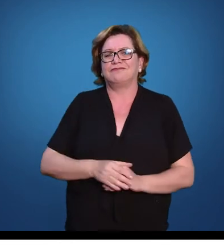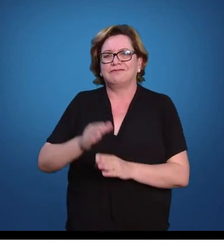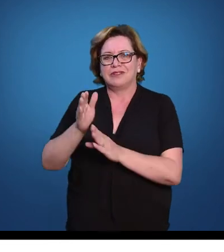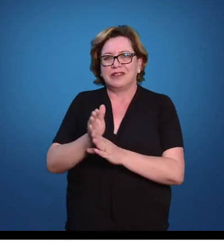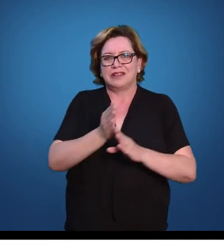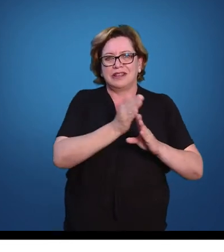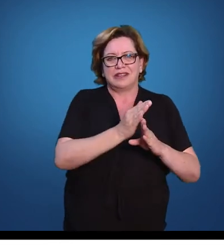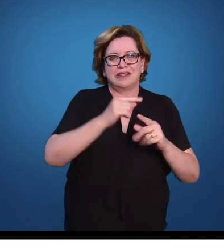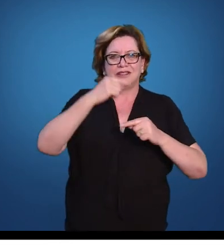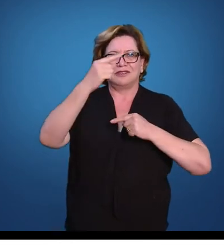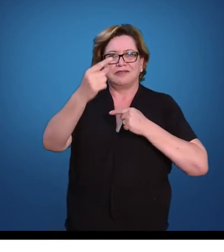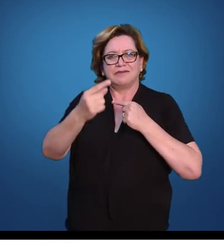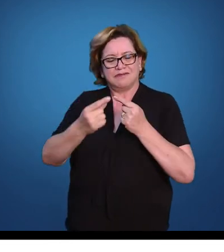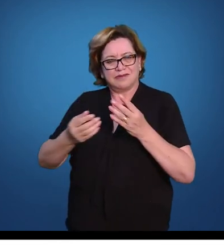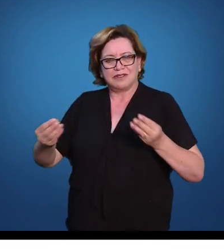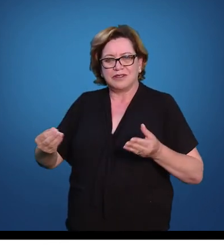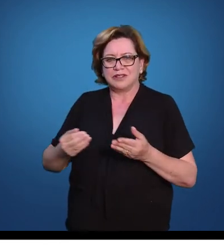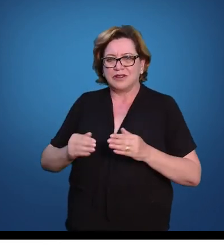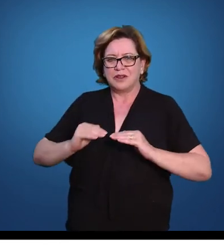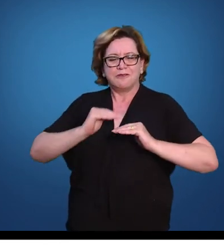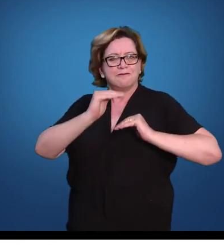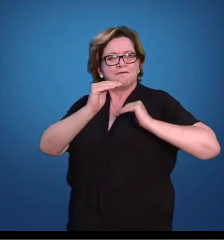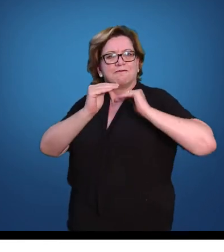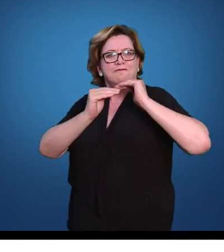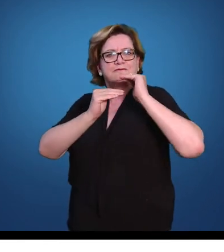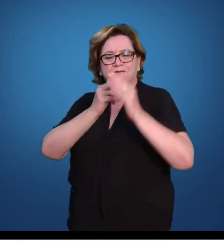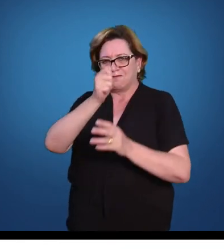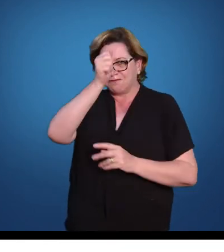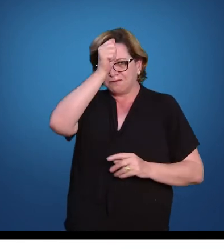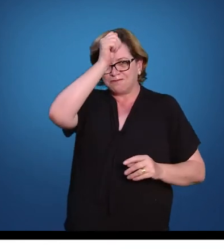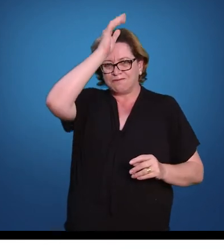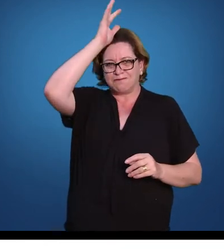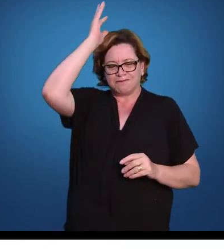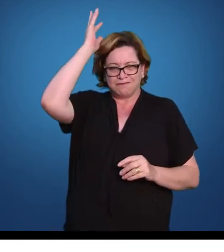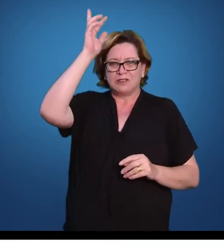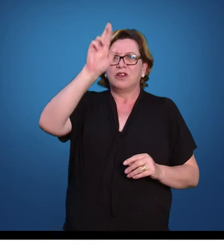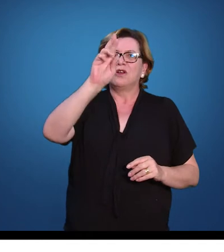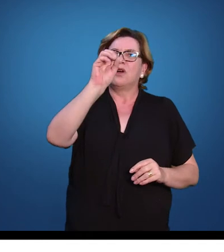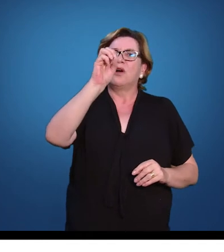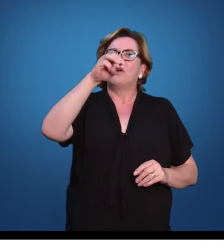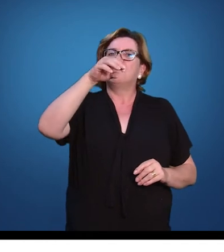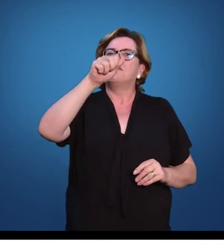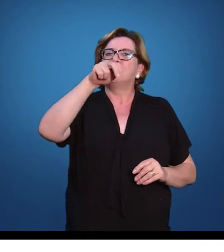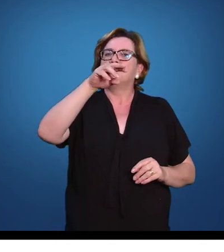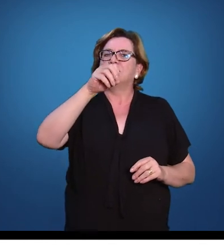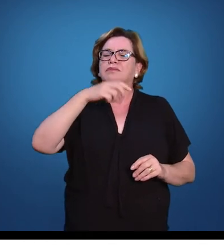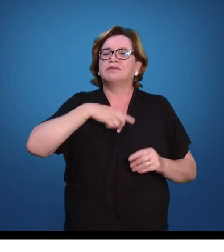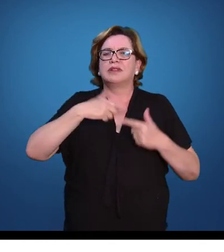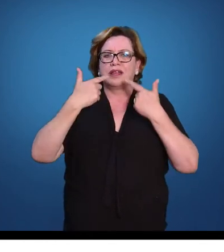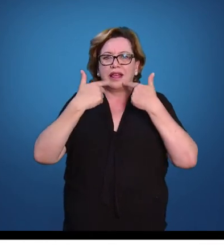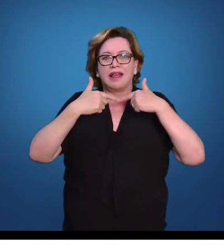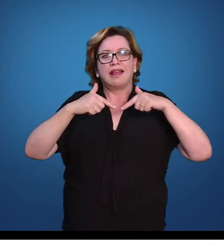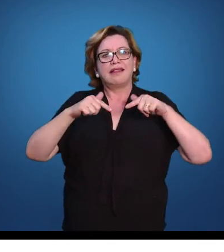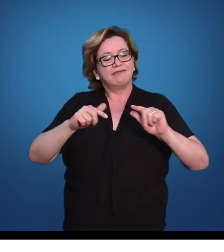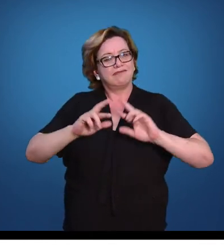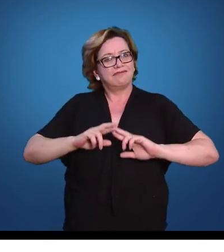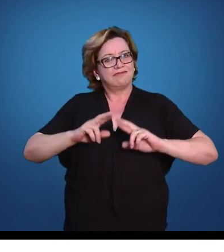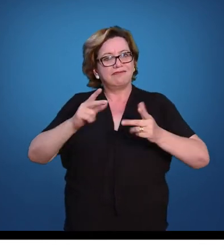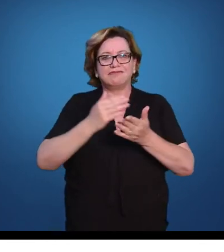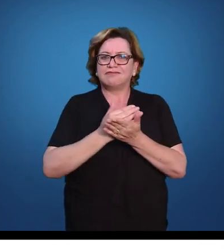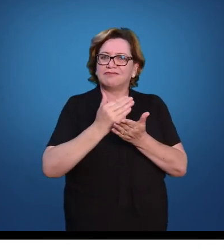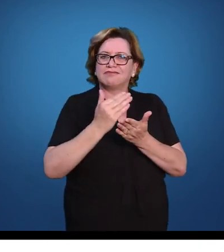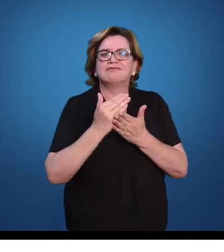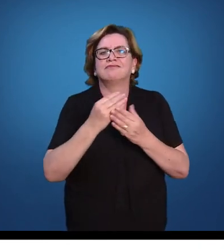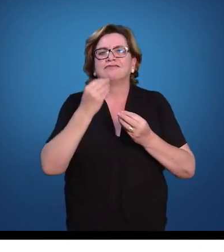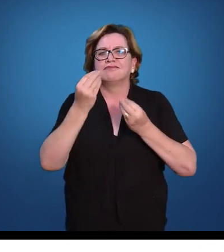a ascensão do Império Romano, nós temos aí, então, uma outra língua que passou a figurar e